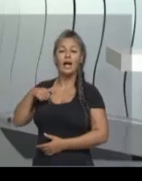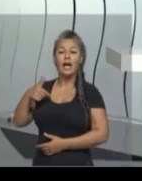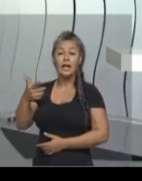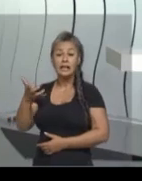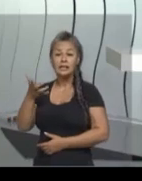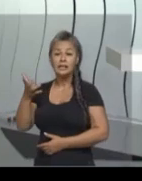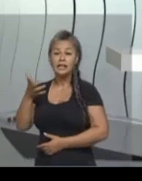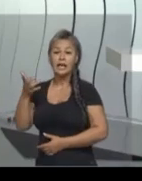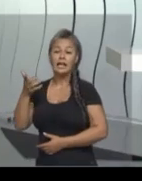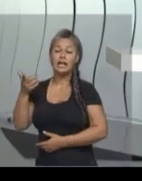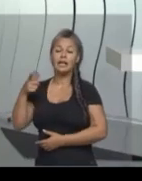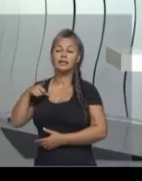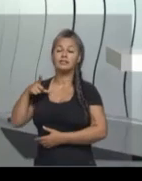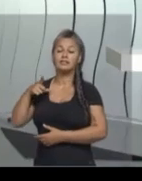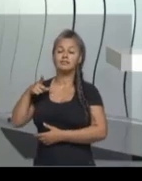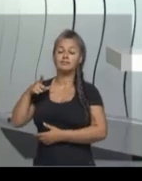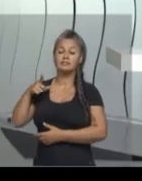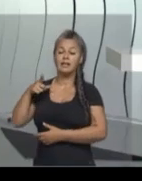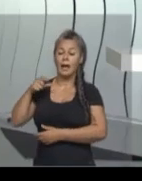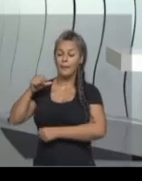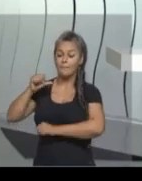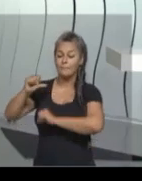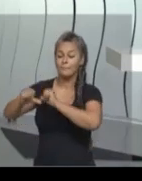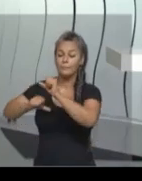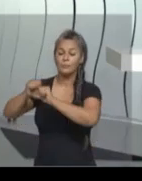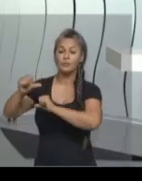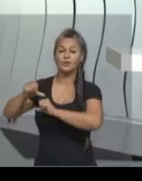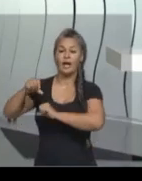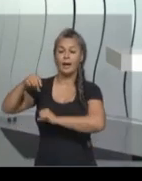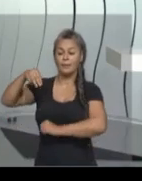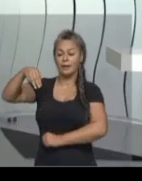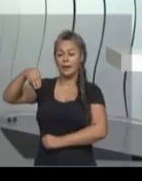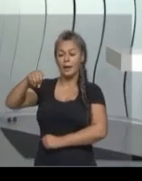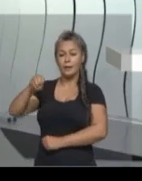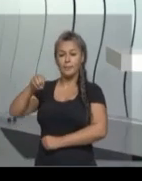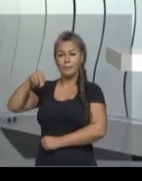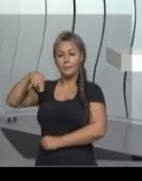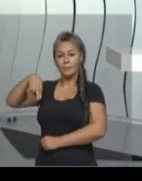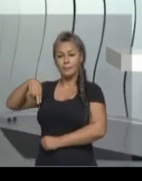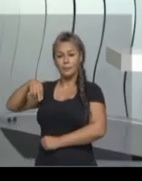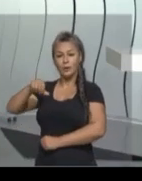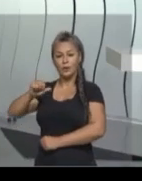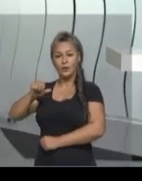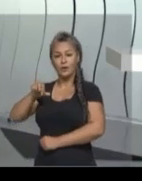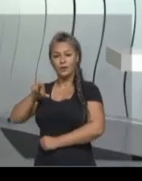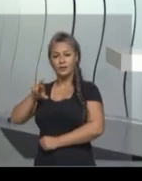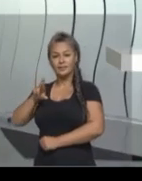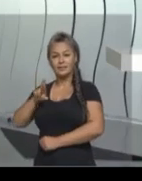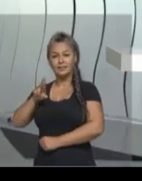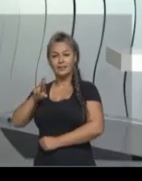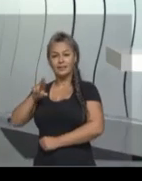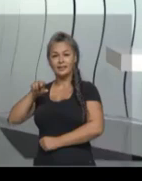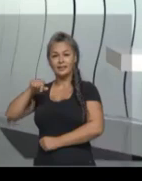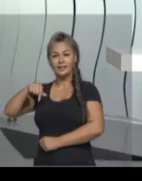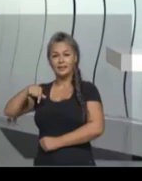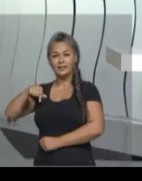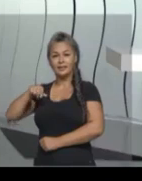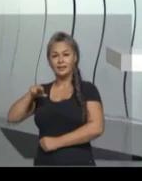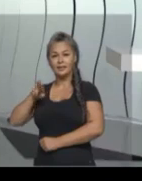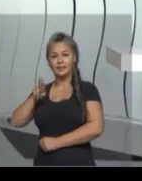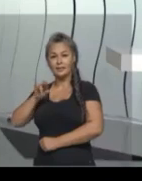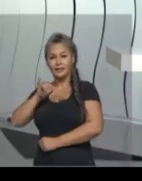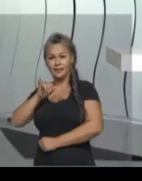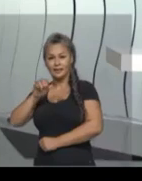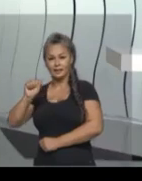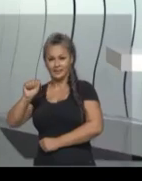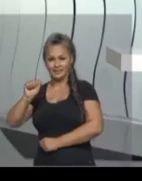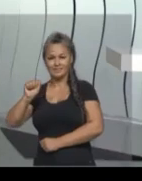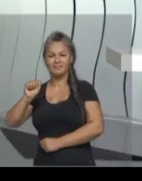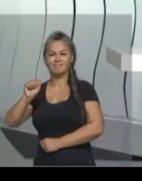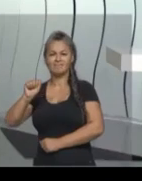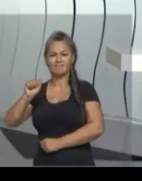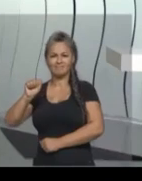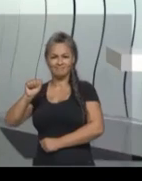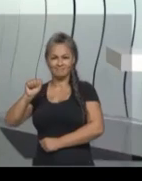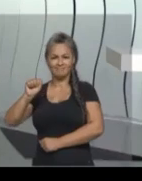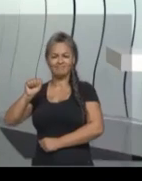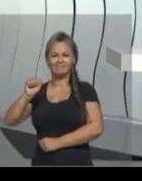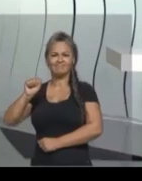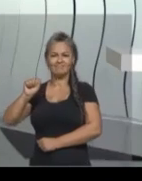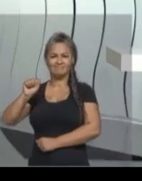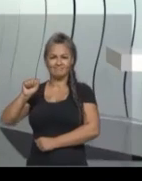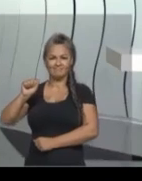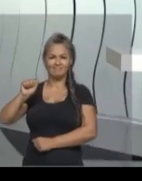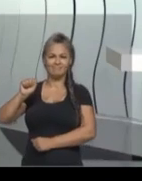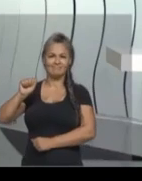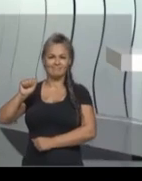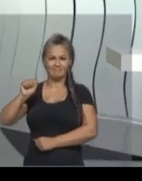constitucional. Ou seja, o objetivo dessa Revolução era limitar o poder